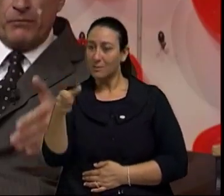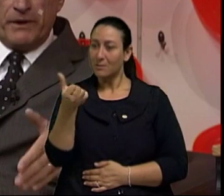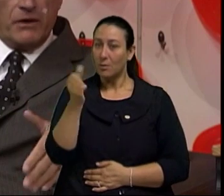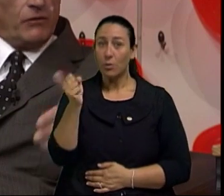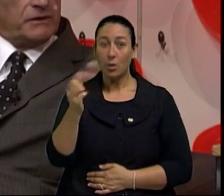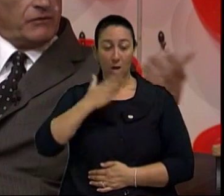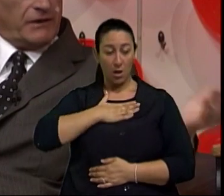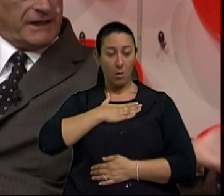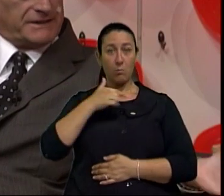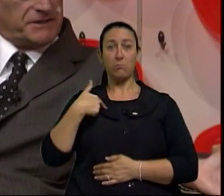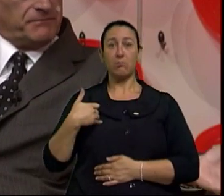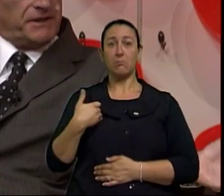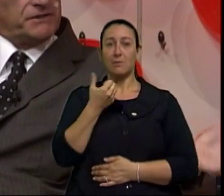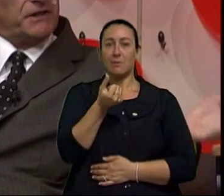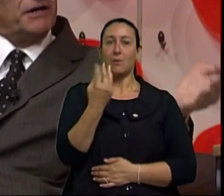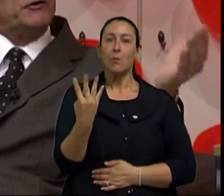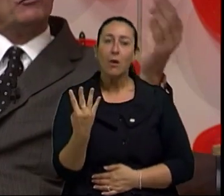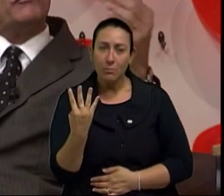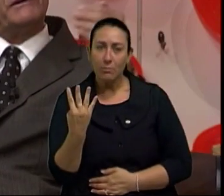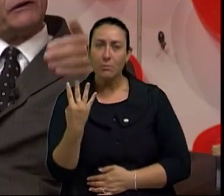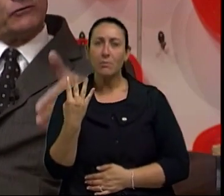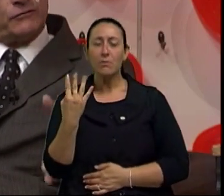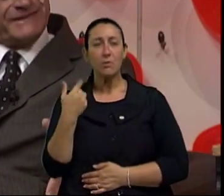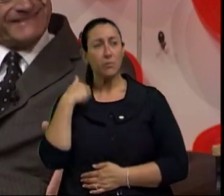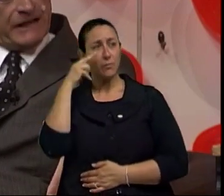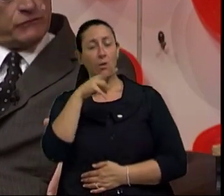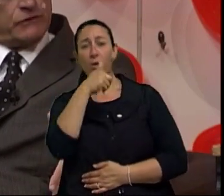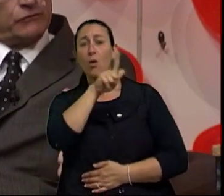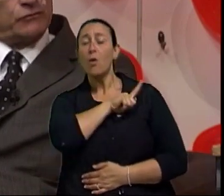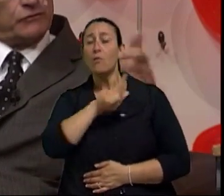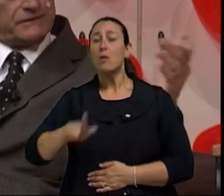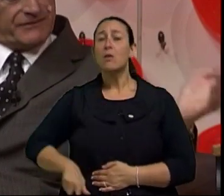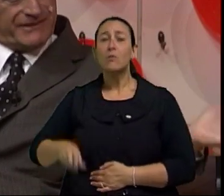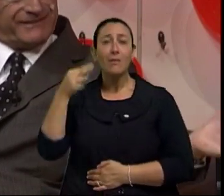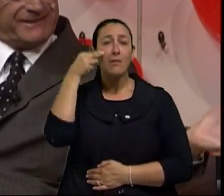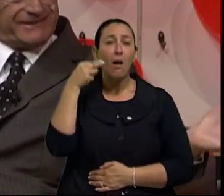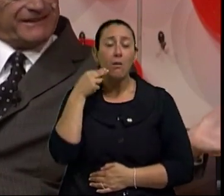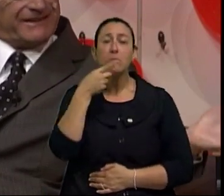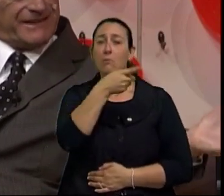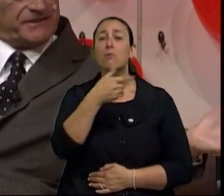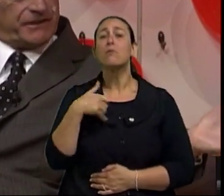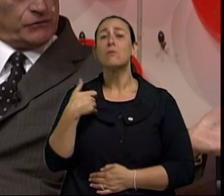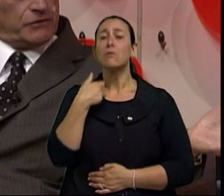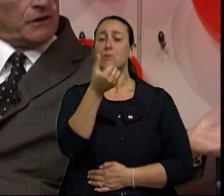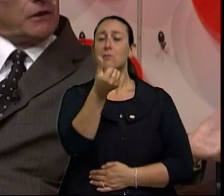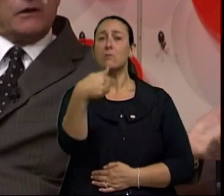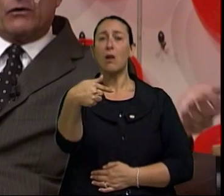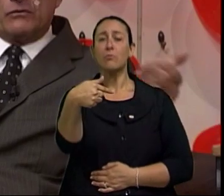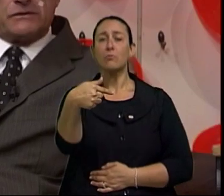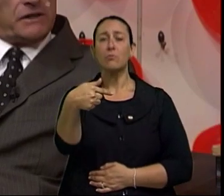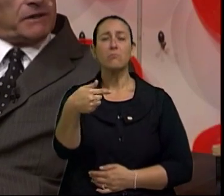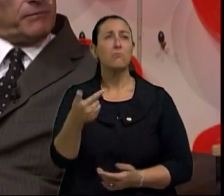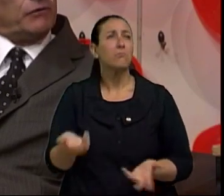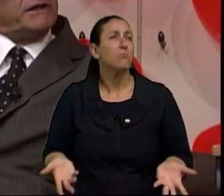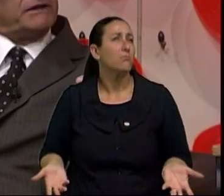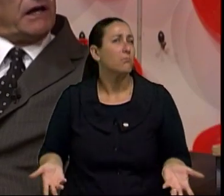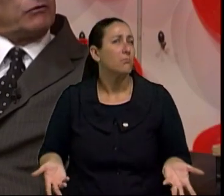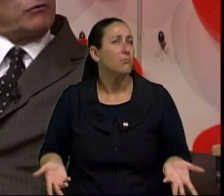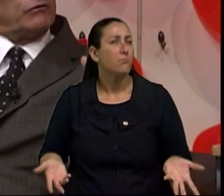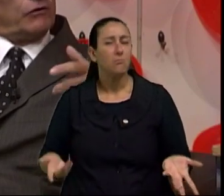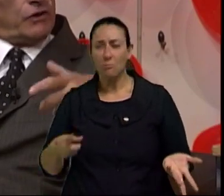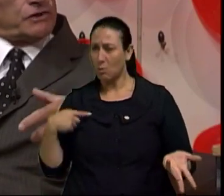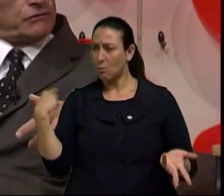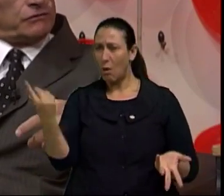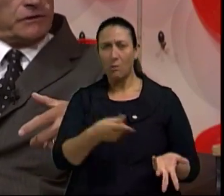Eu acompanhei ontem, agora recentemente, que o governador do Estado do Rio Grande do Sul está fazendo 67 anos, ou seja, pelo